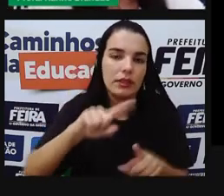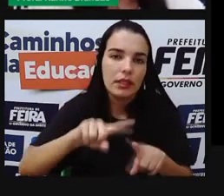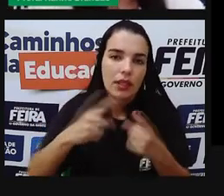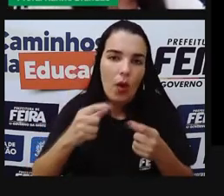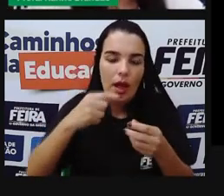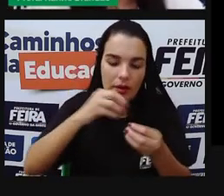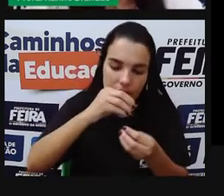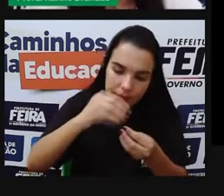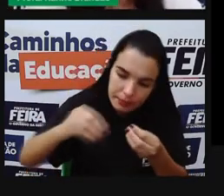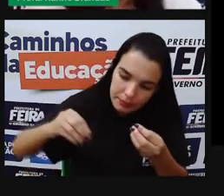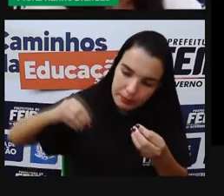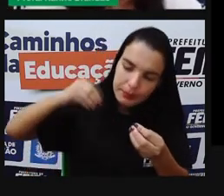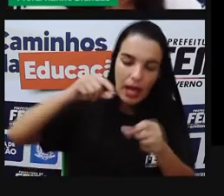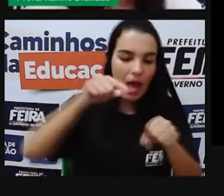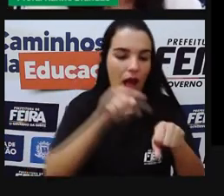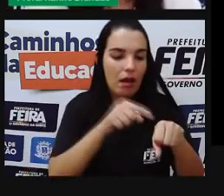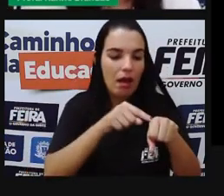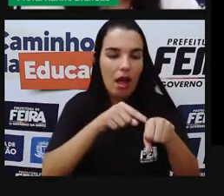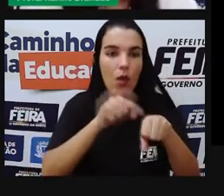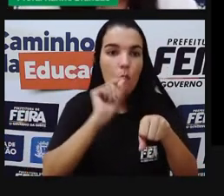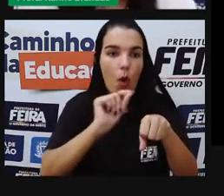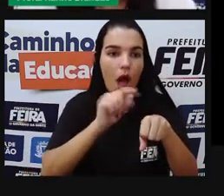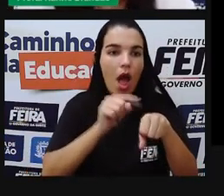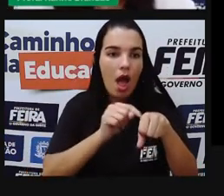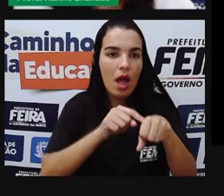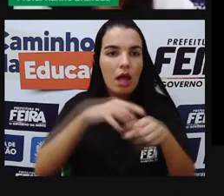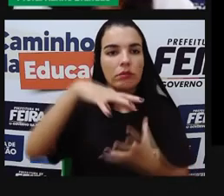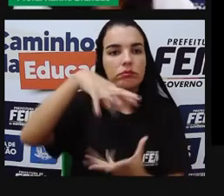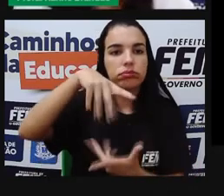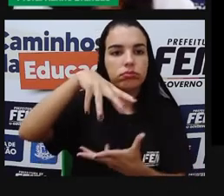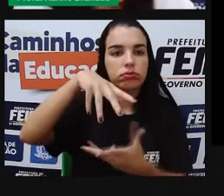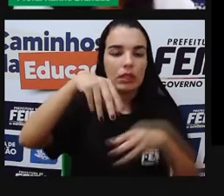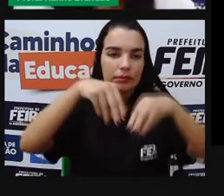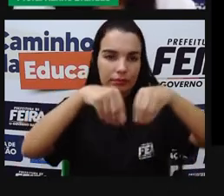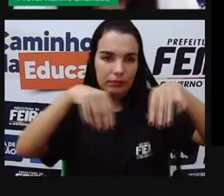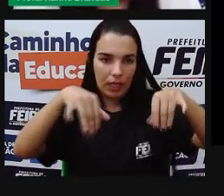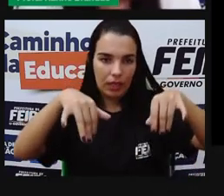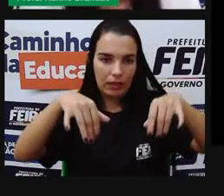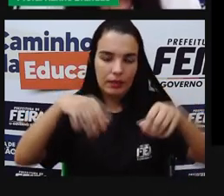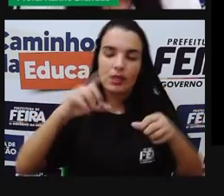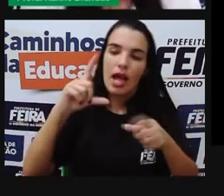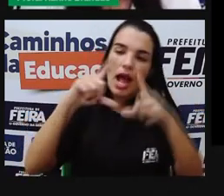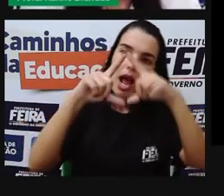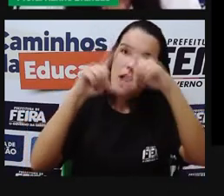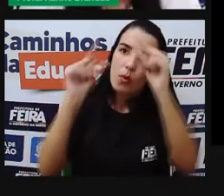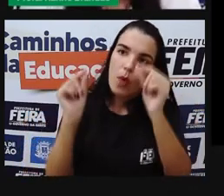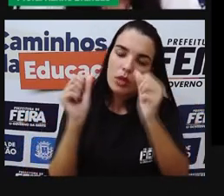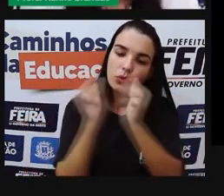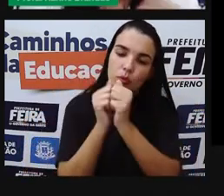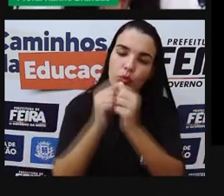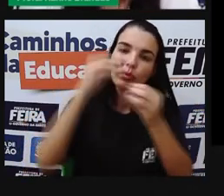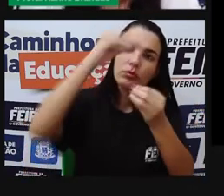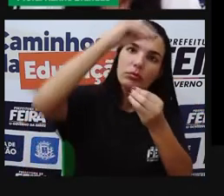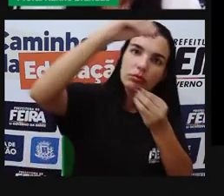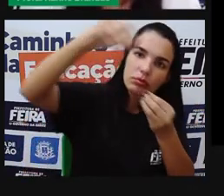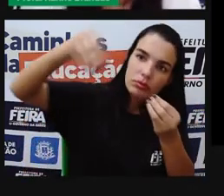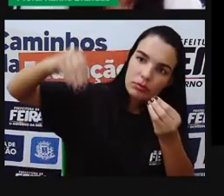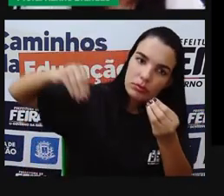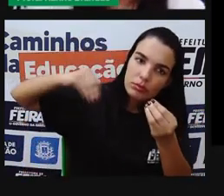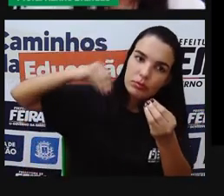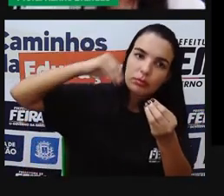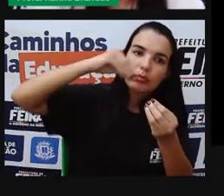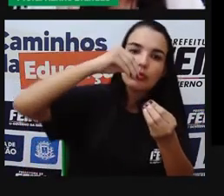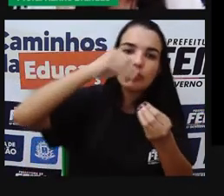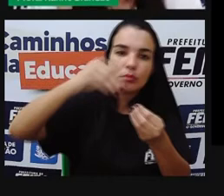nossa Terra, do nosso planeta Terra. E é por isso que ela é chamada de satélite natural. Então, a Lua, ela faz alguns